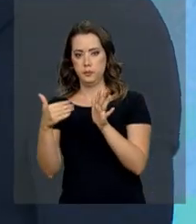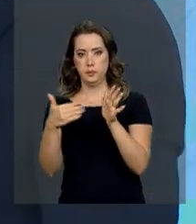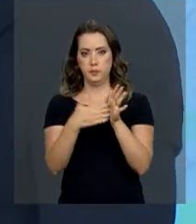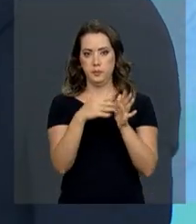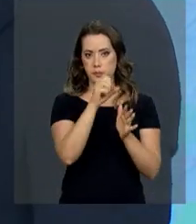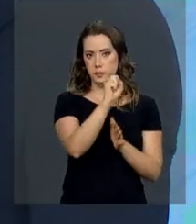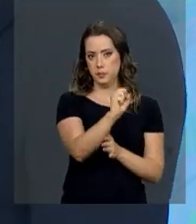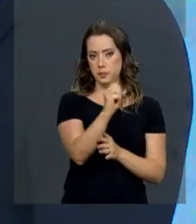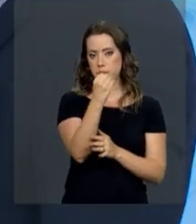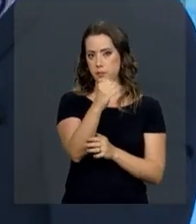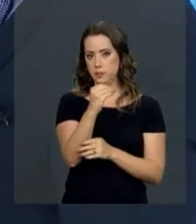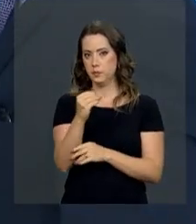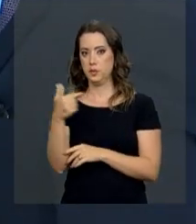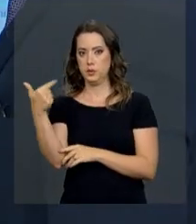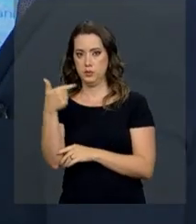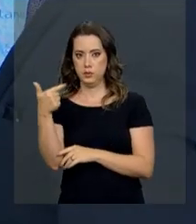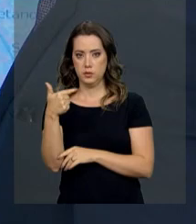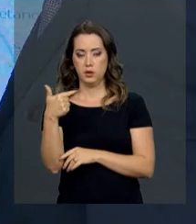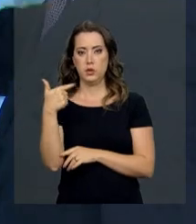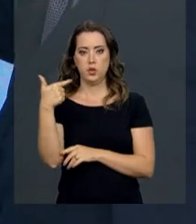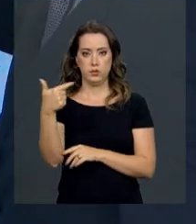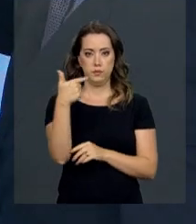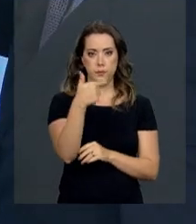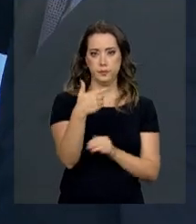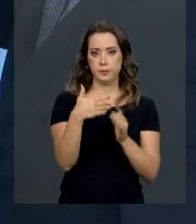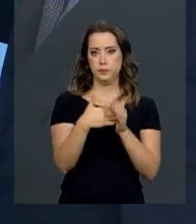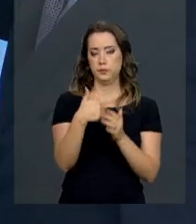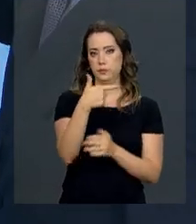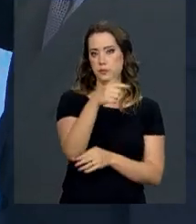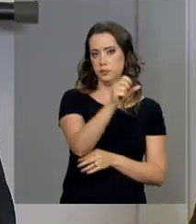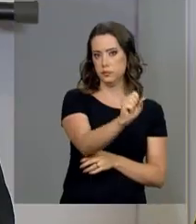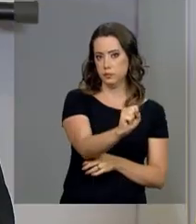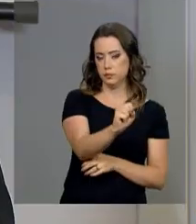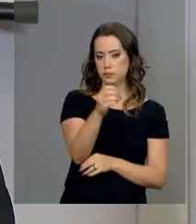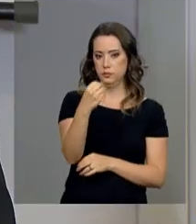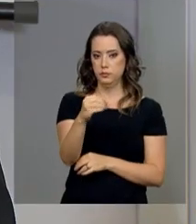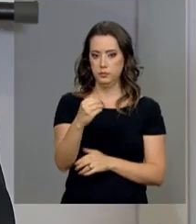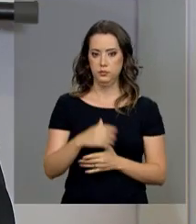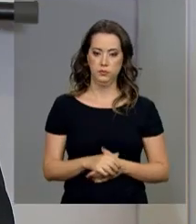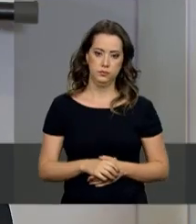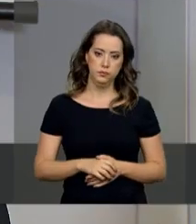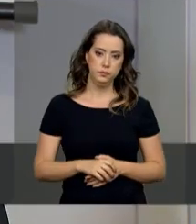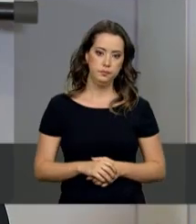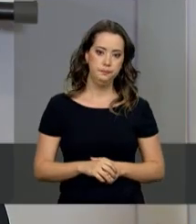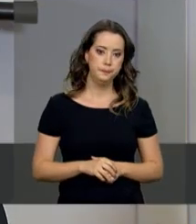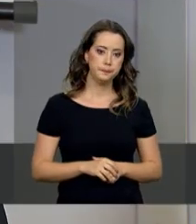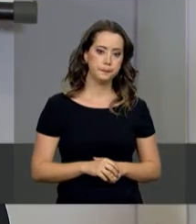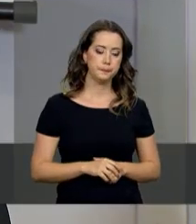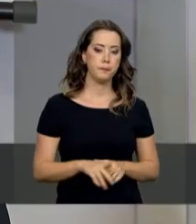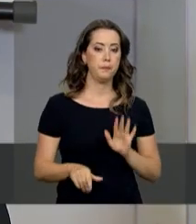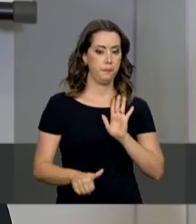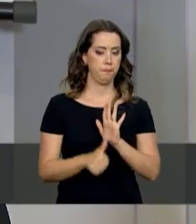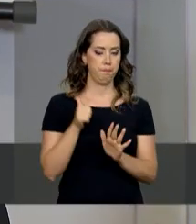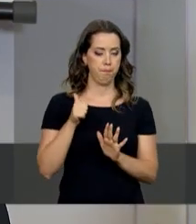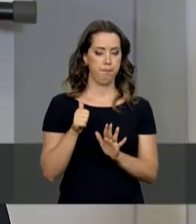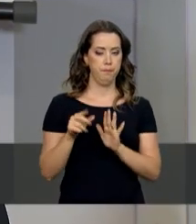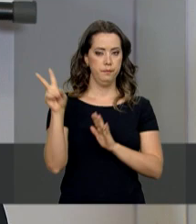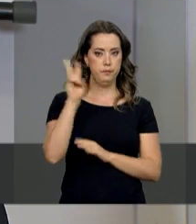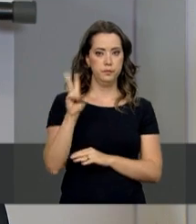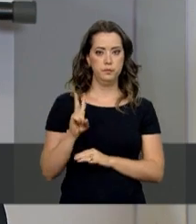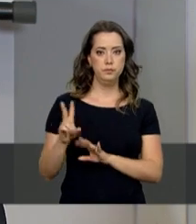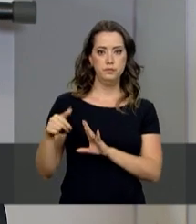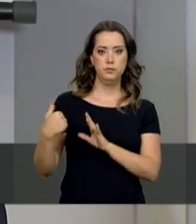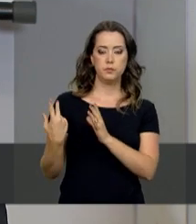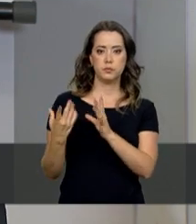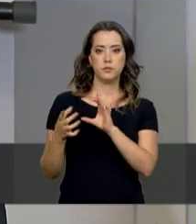outubro. Já no segundo turno, de 22 a 28 de outubro. É a primeira vez que nós criamos um centro onde se congregam